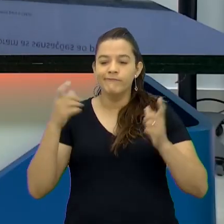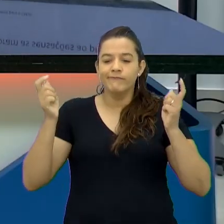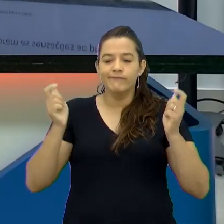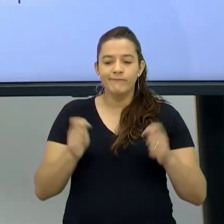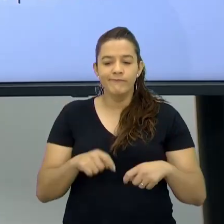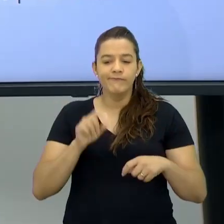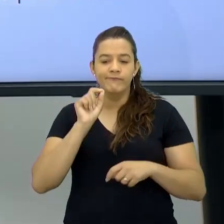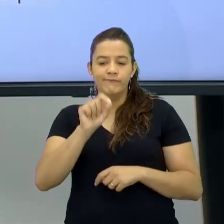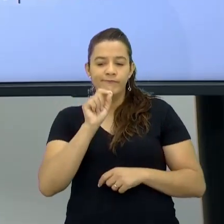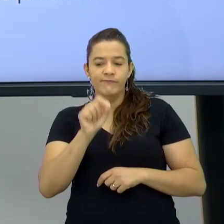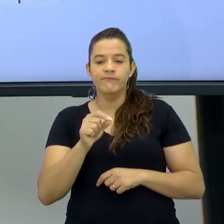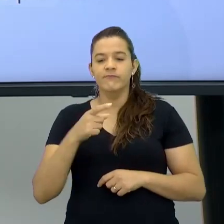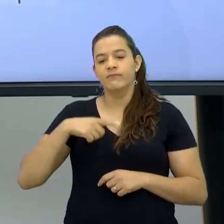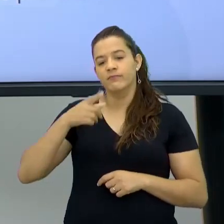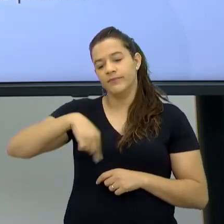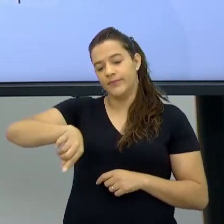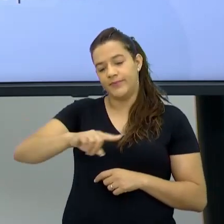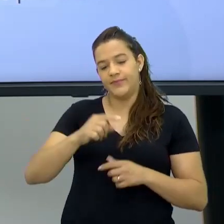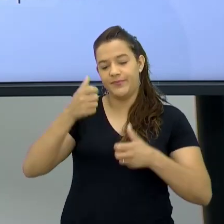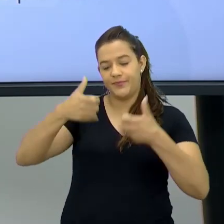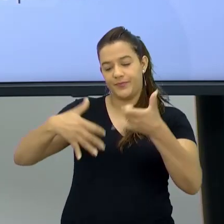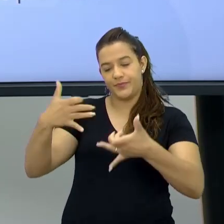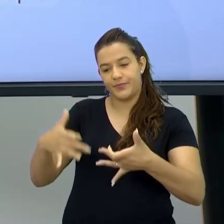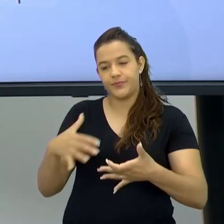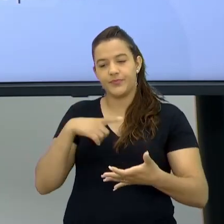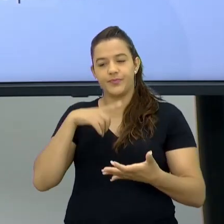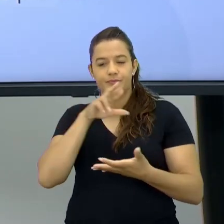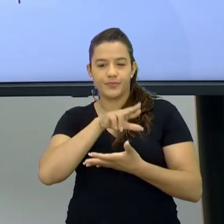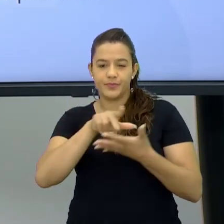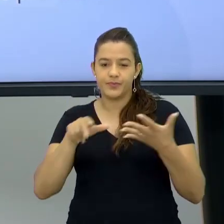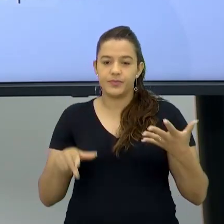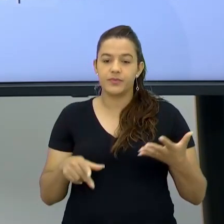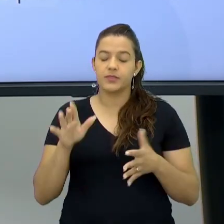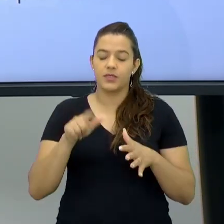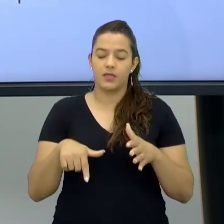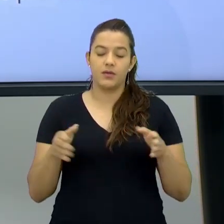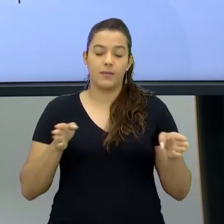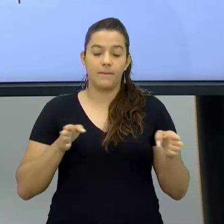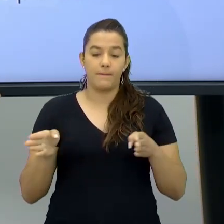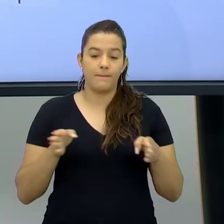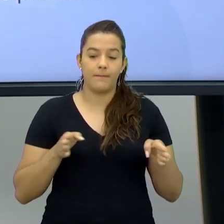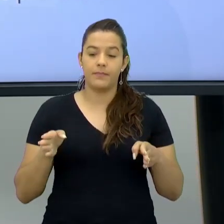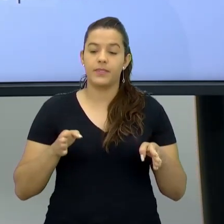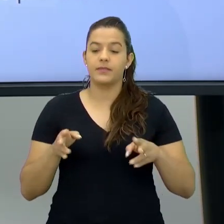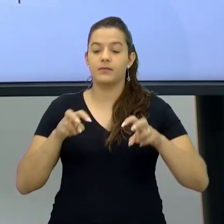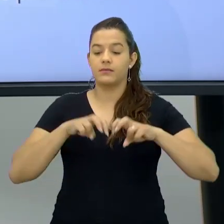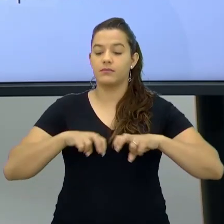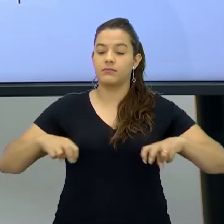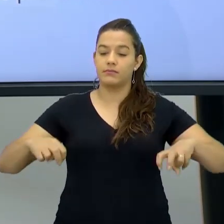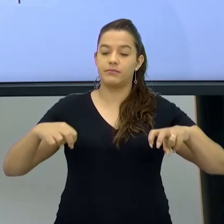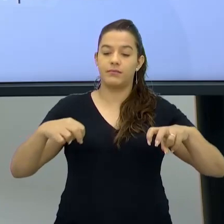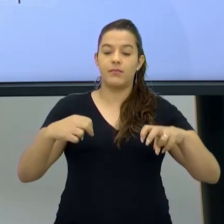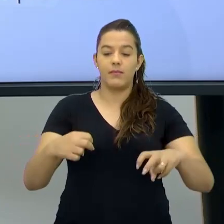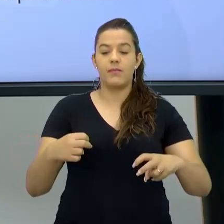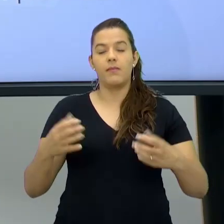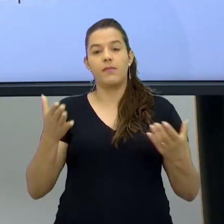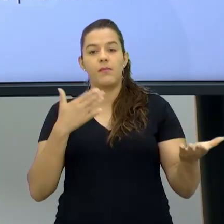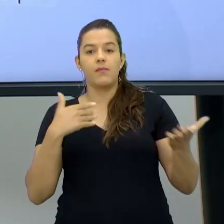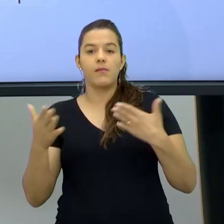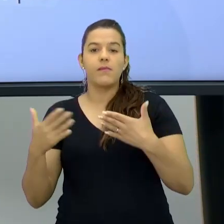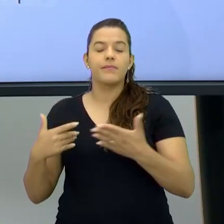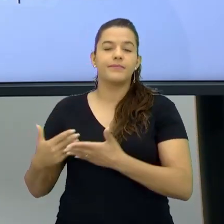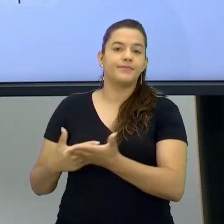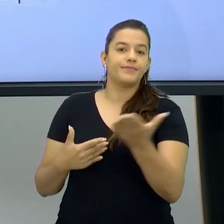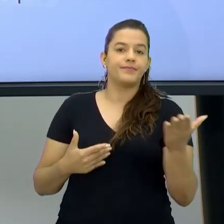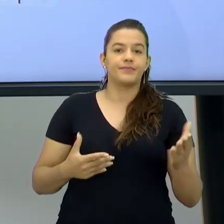questões Que elas são norteadoras E muito importantes Porque é um momento De confraternização aí Um momento em que vocês